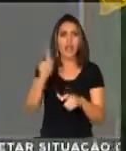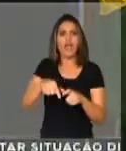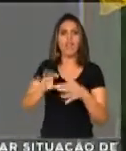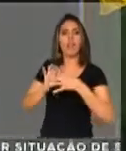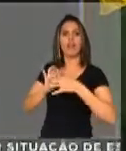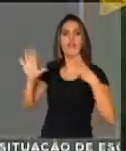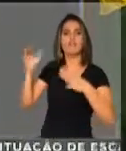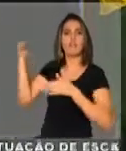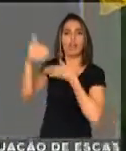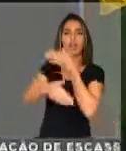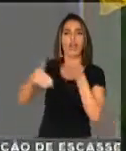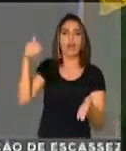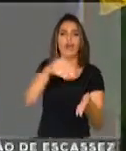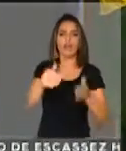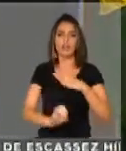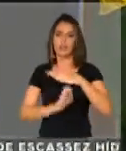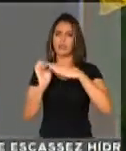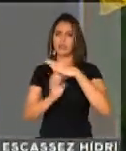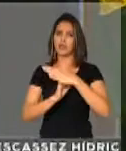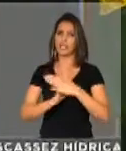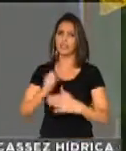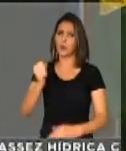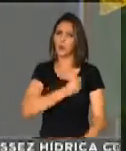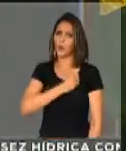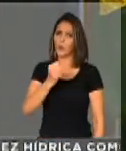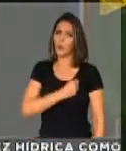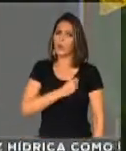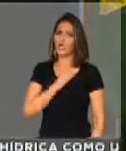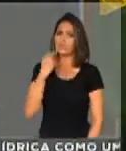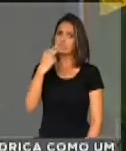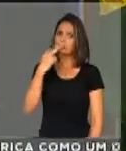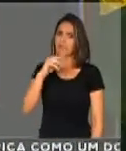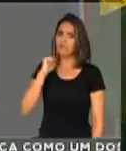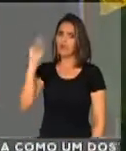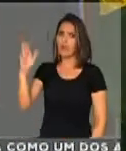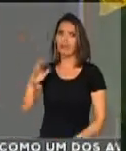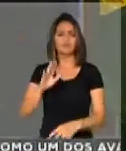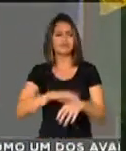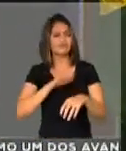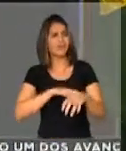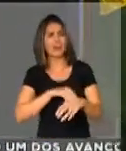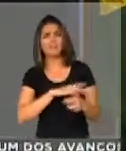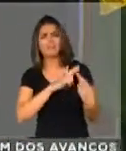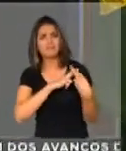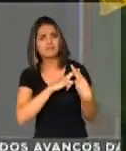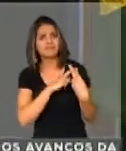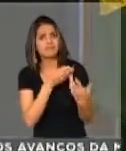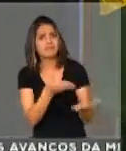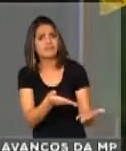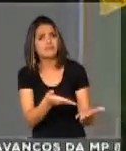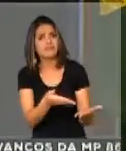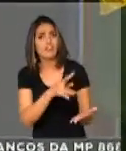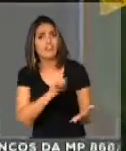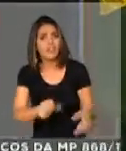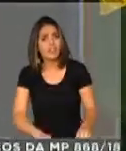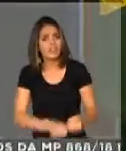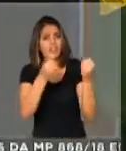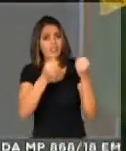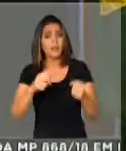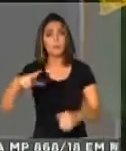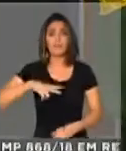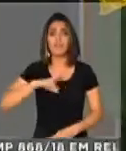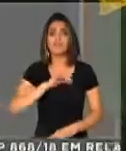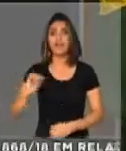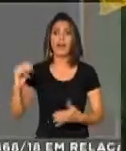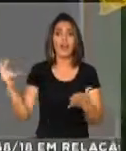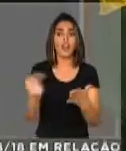multinacionais e estrangeiras. Isso é uma irresponsabilidade para com a Petrobras, que é o maior patrimônio do povo brasileiro. Tenho certeza que essa privatização vai se dar